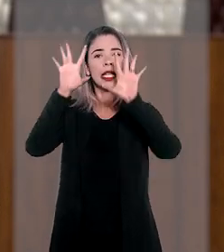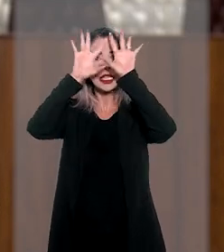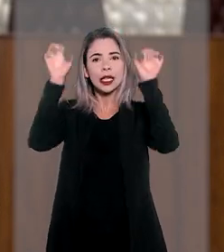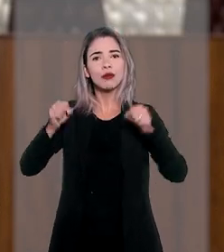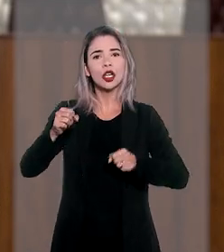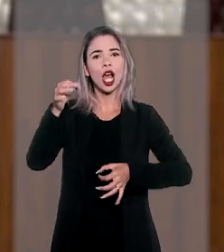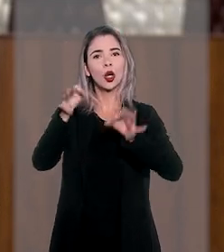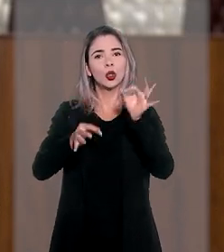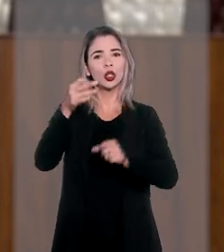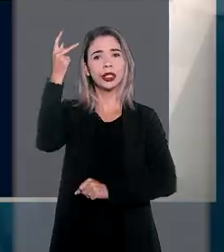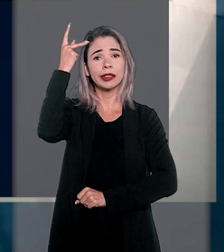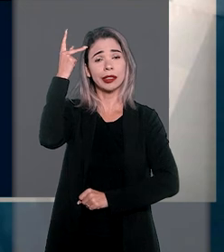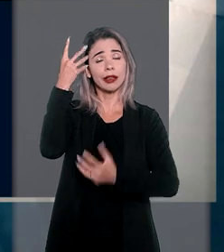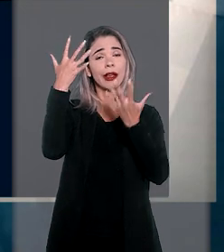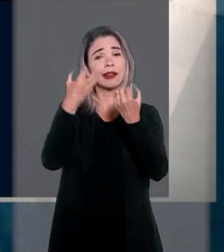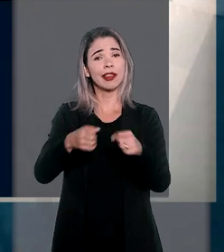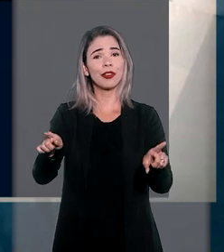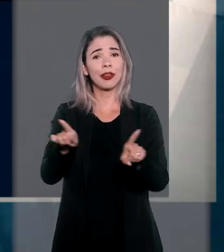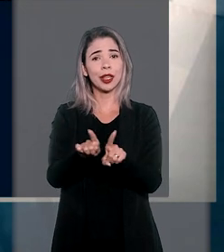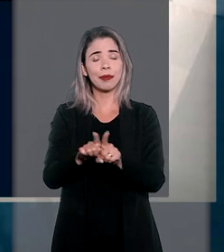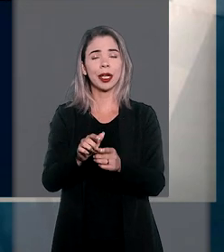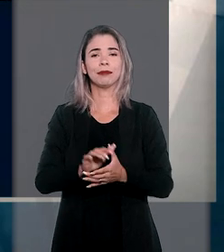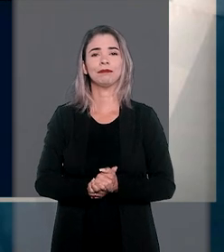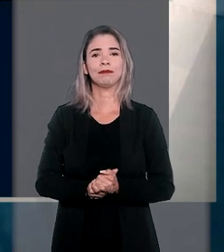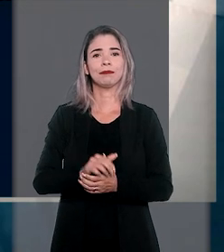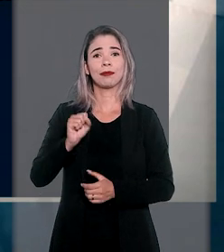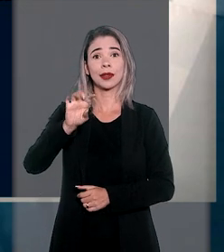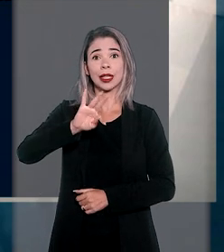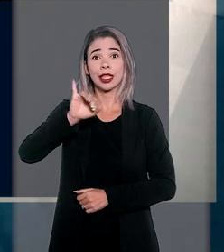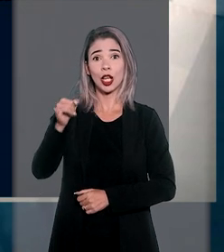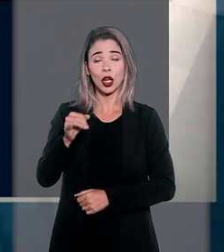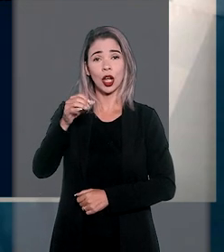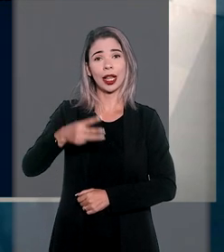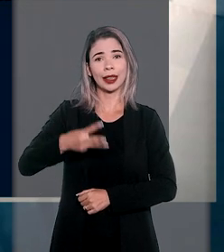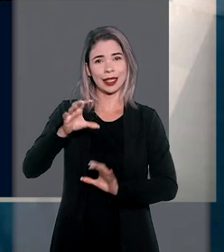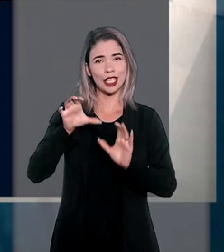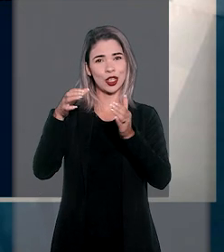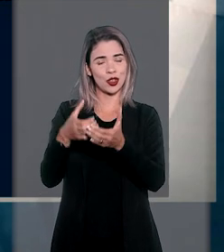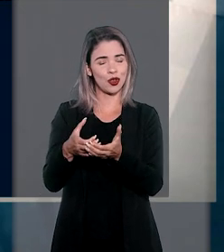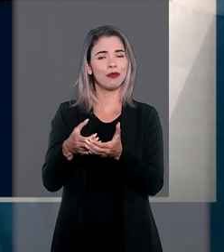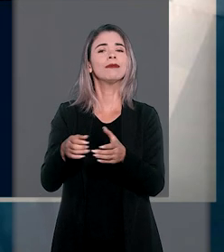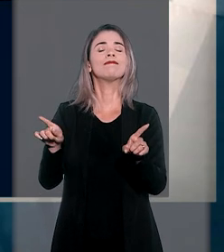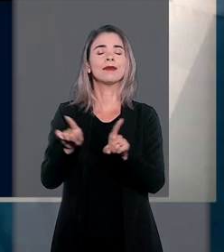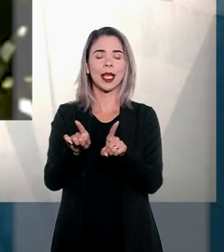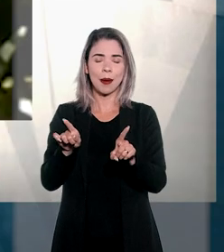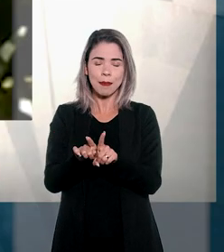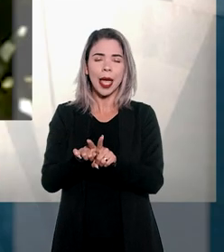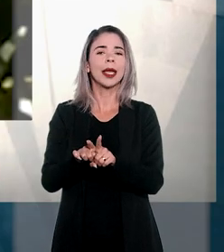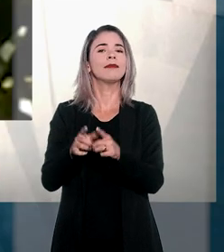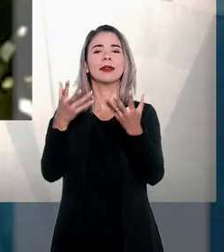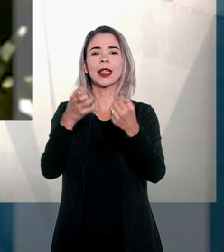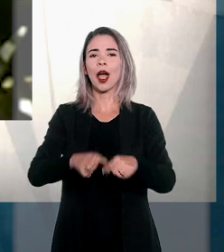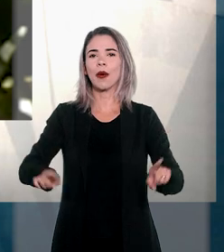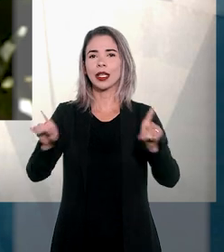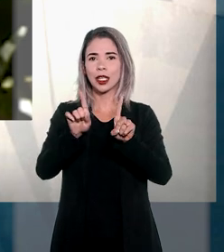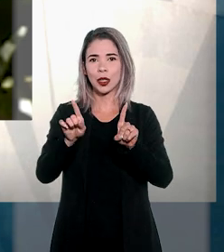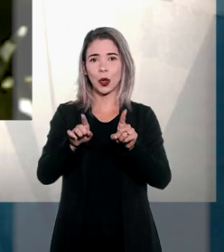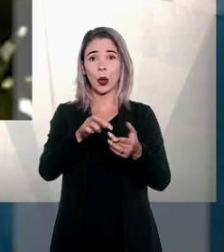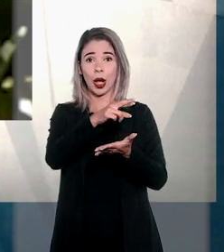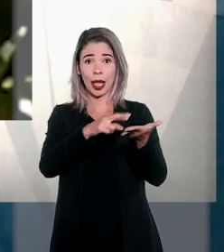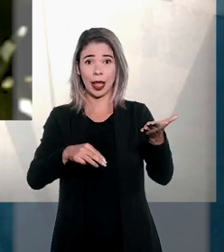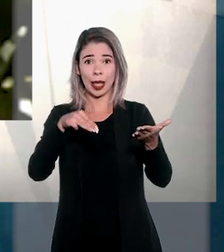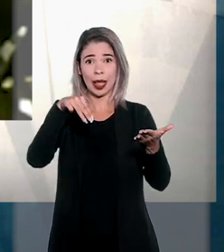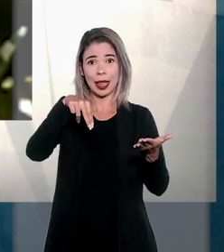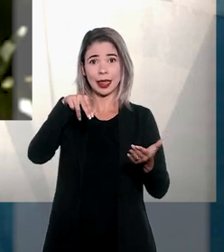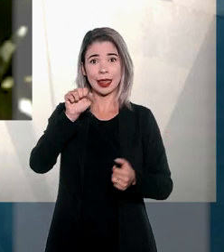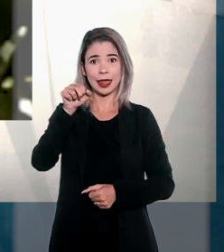Justiça de São Paulo. No STJ, a terceira turma negou o provimento ao recurso especial da ex-companheira. A relatora, ministra Nancy